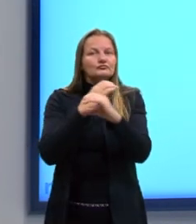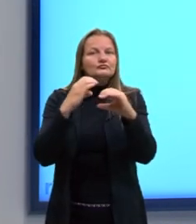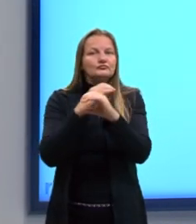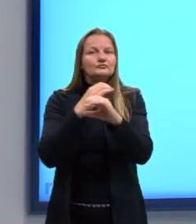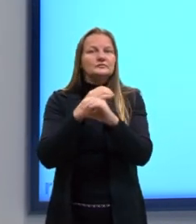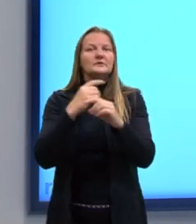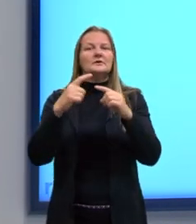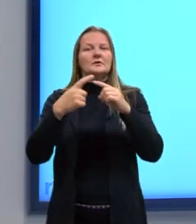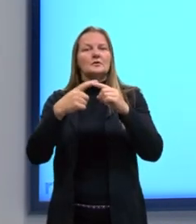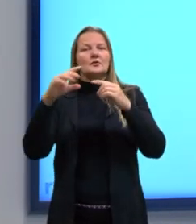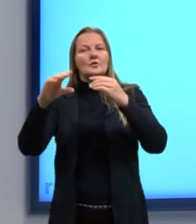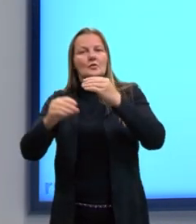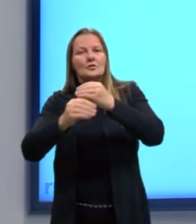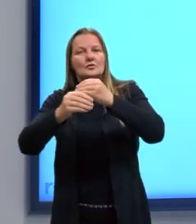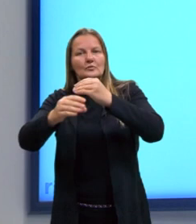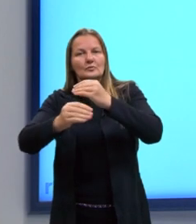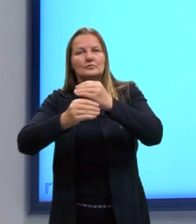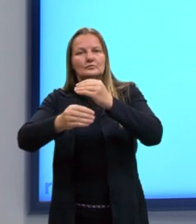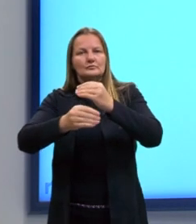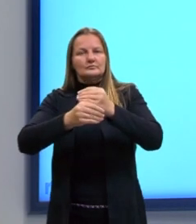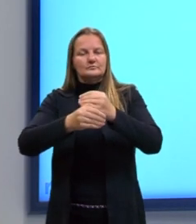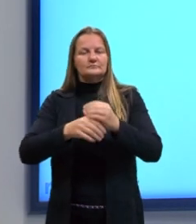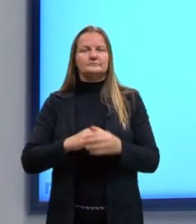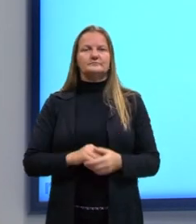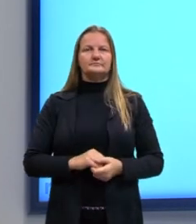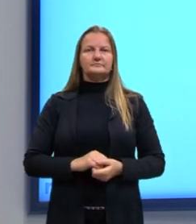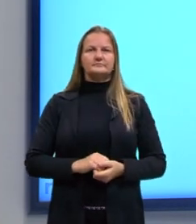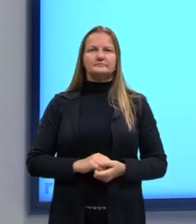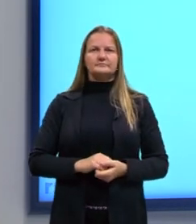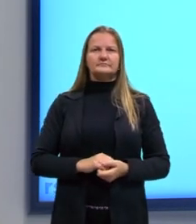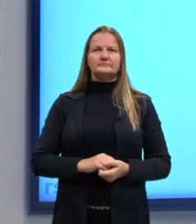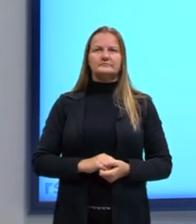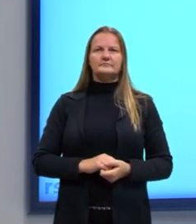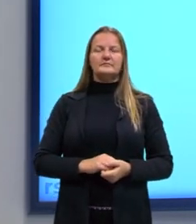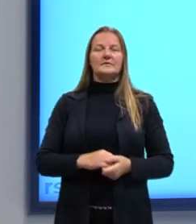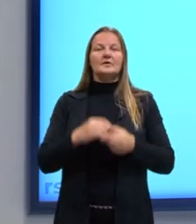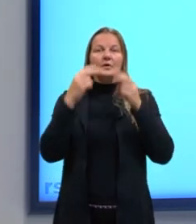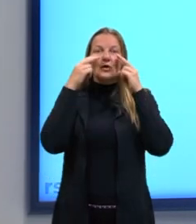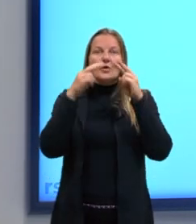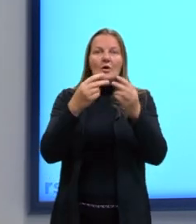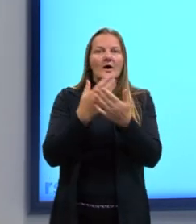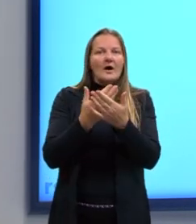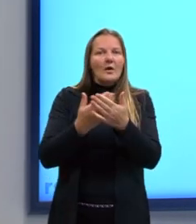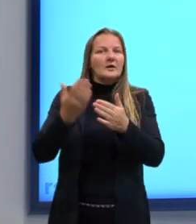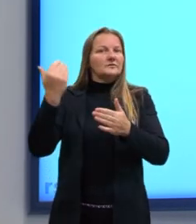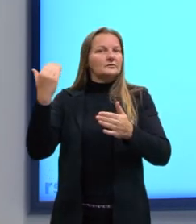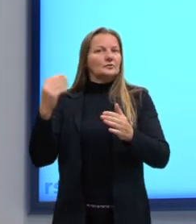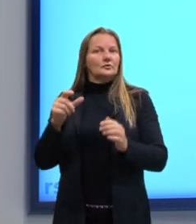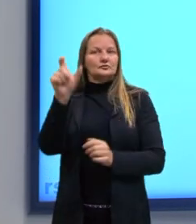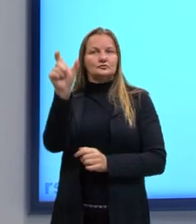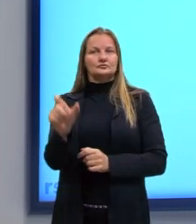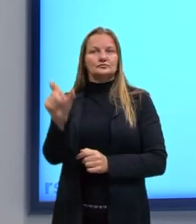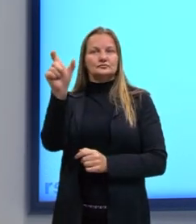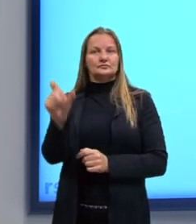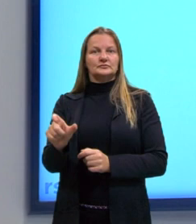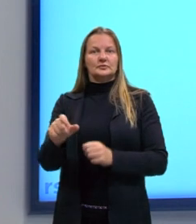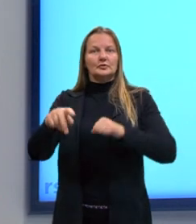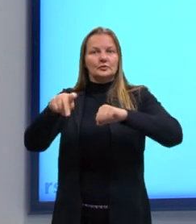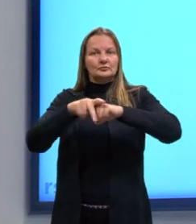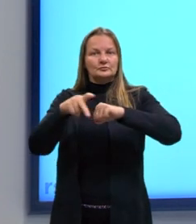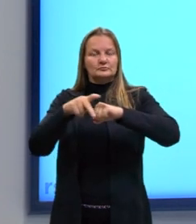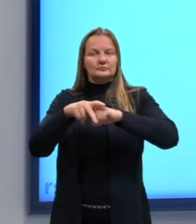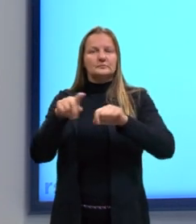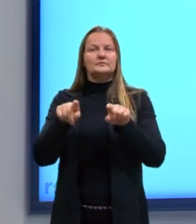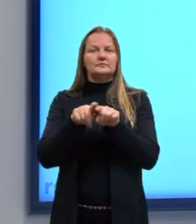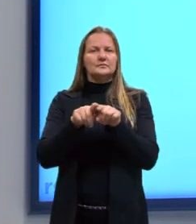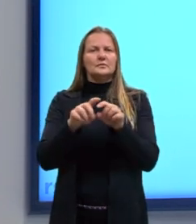e, por fim, os termos acessórios. A gente já olhou na aula anterior o sujeito e o predicado,